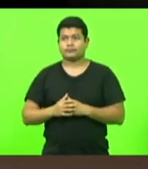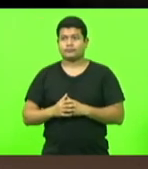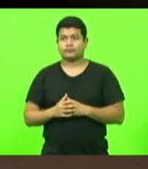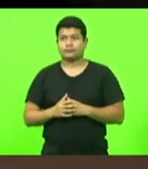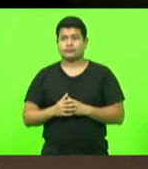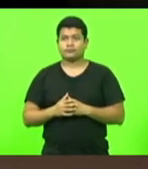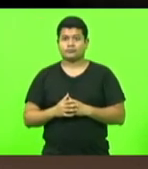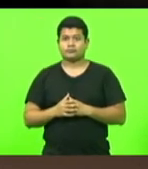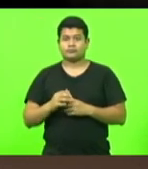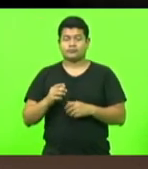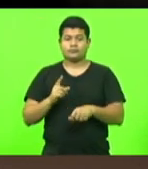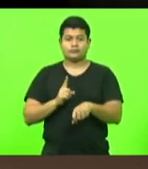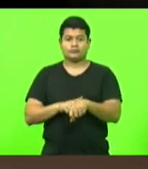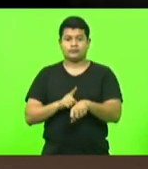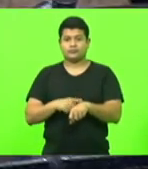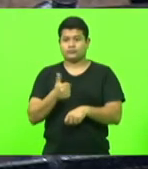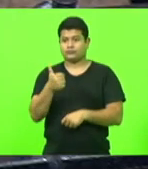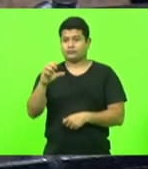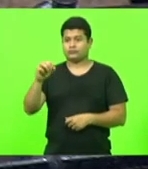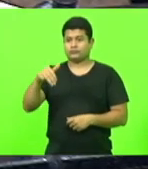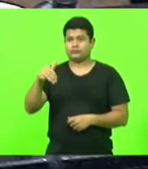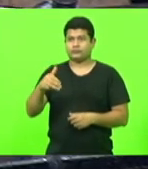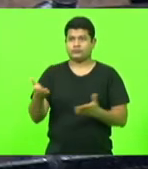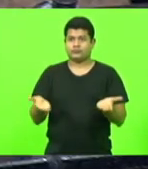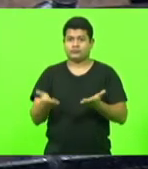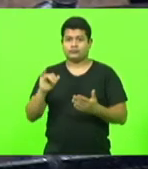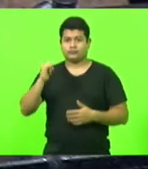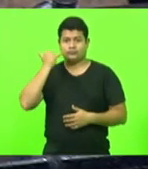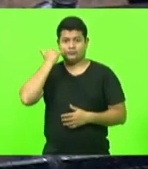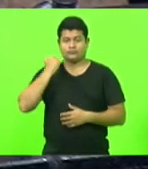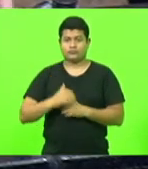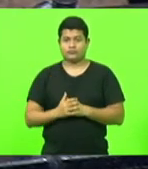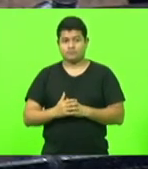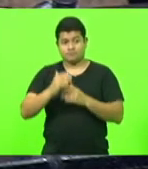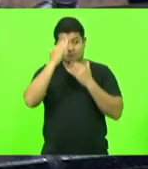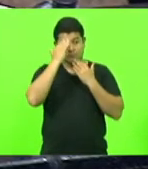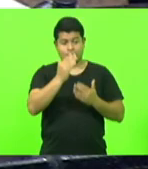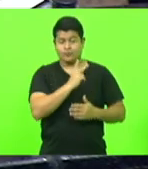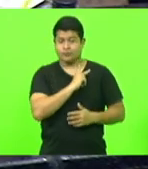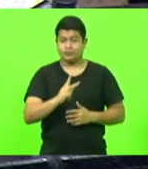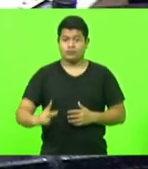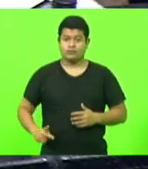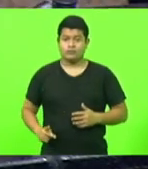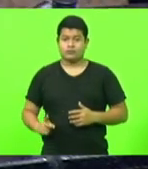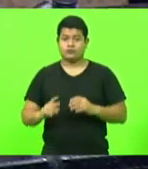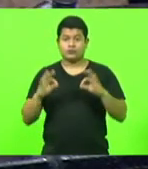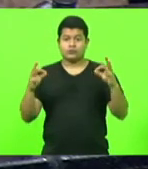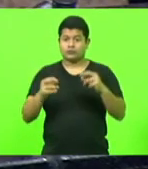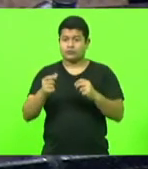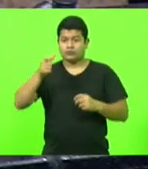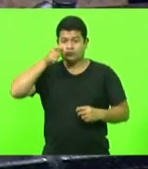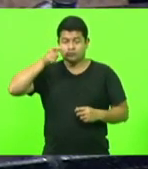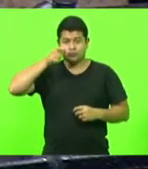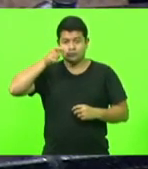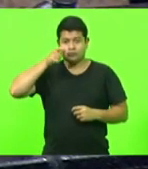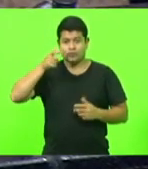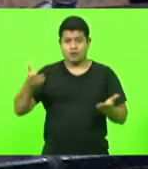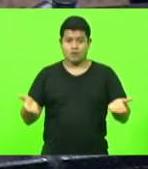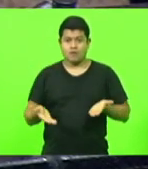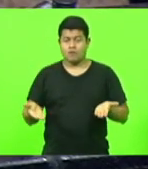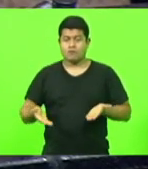Gessé Lopes, pelo tempo de até 10 minutos. Obrigado, presidente. Todos que nos acompanham no dia de hoje.